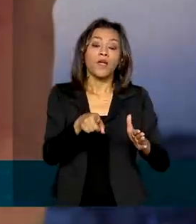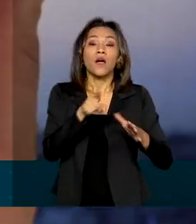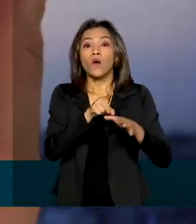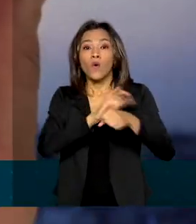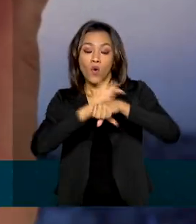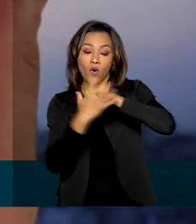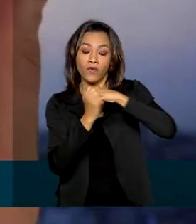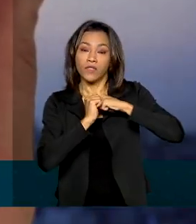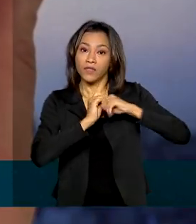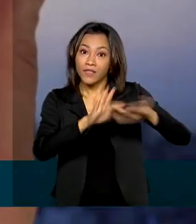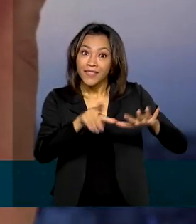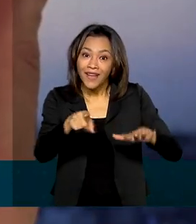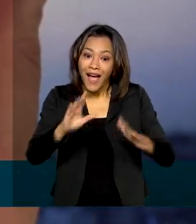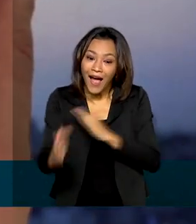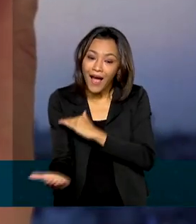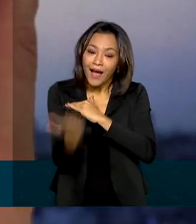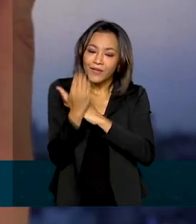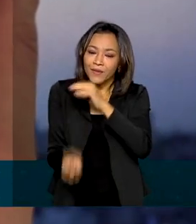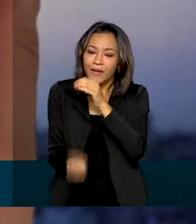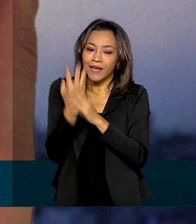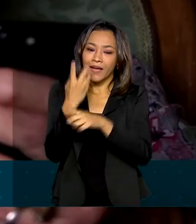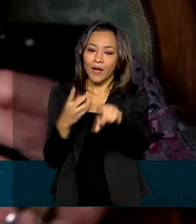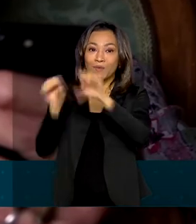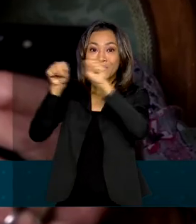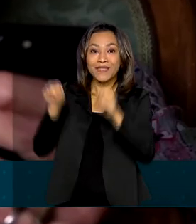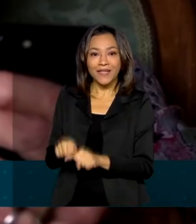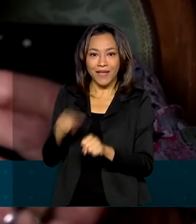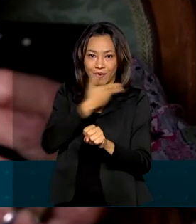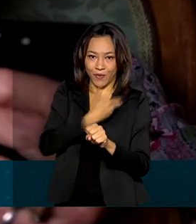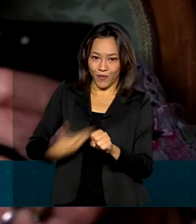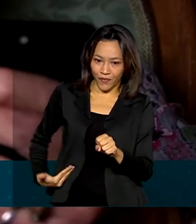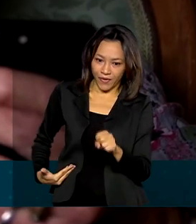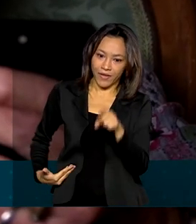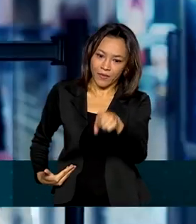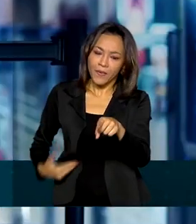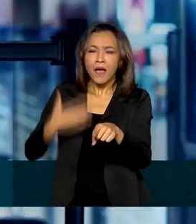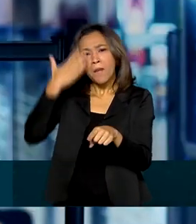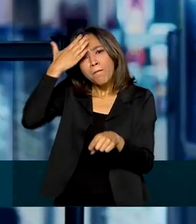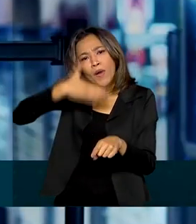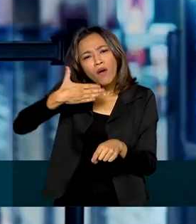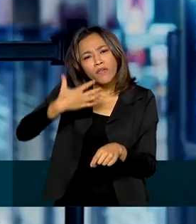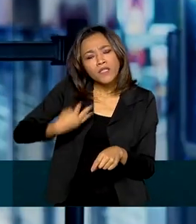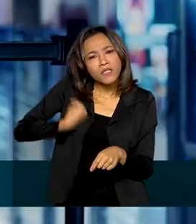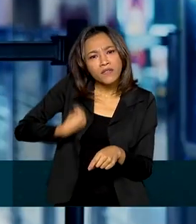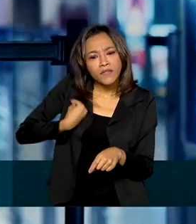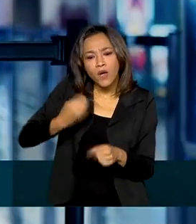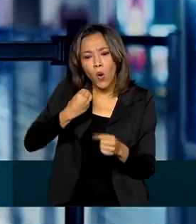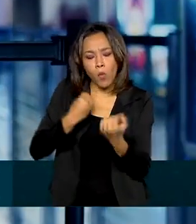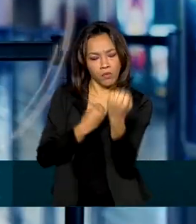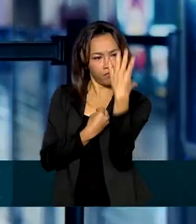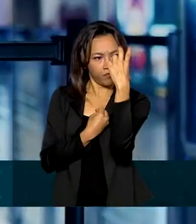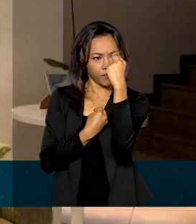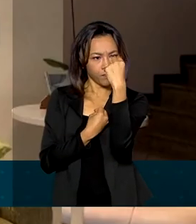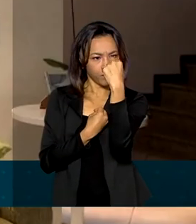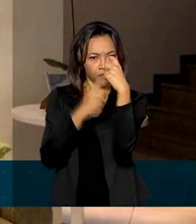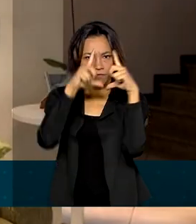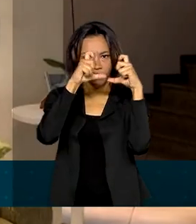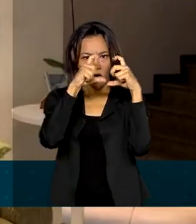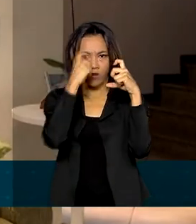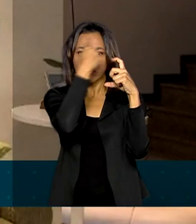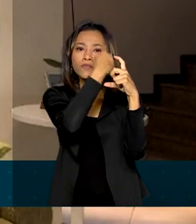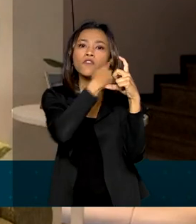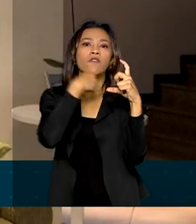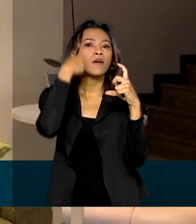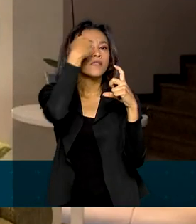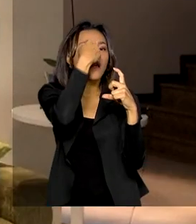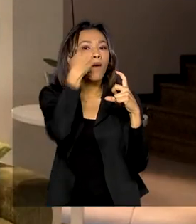implementação de mais um serviço digital do governo, a prova de vida por meio do reconhecimento facial. A prova